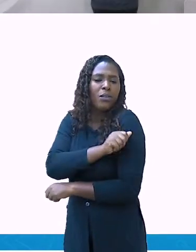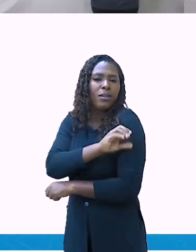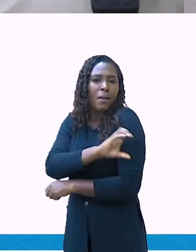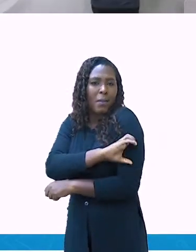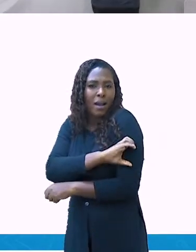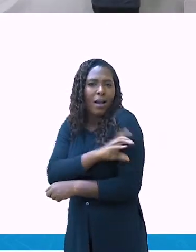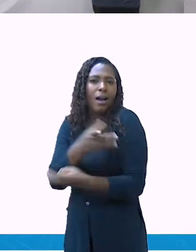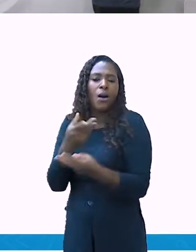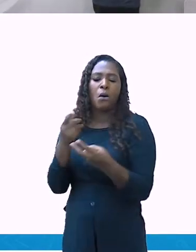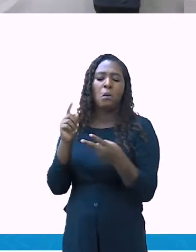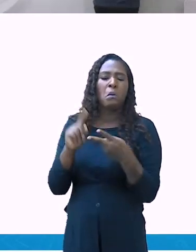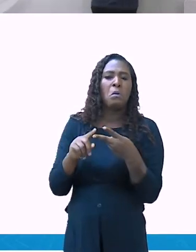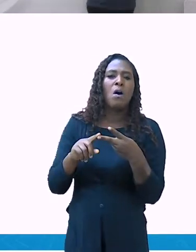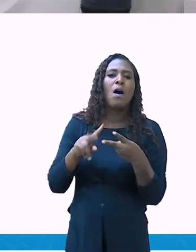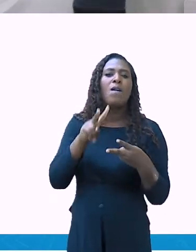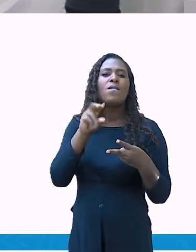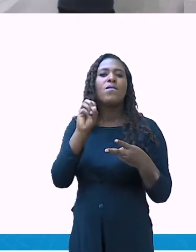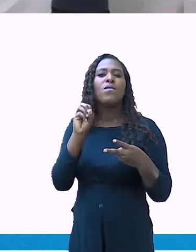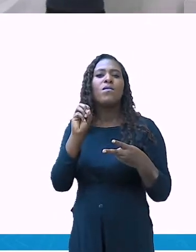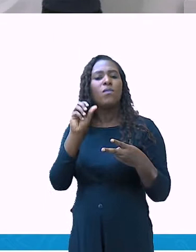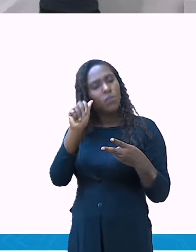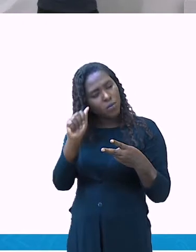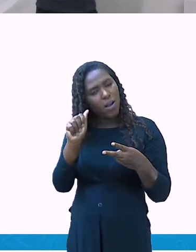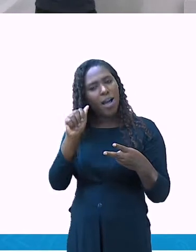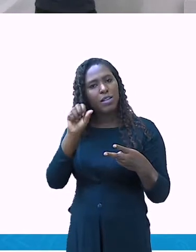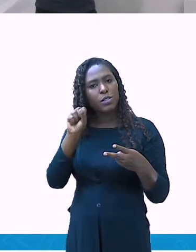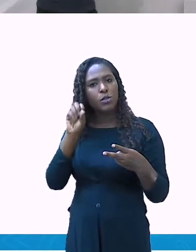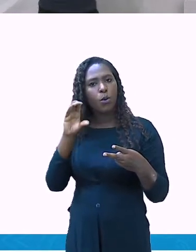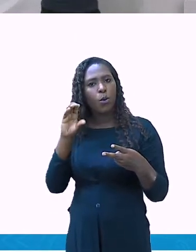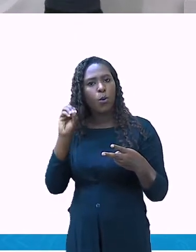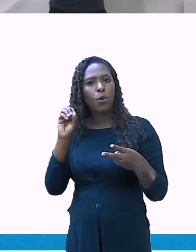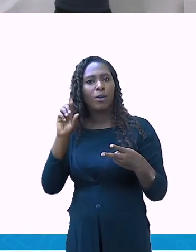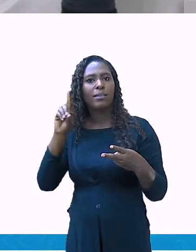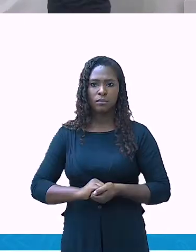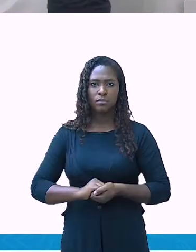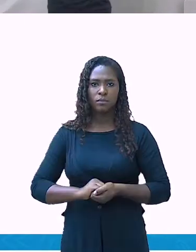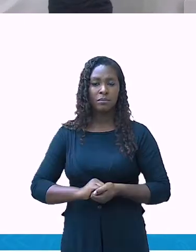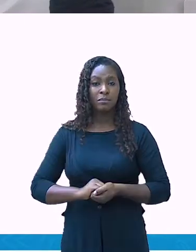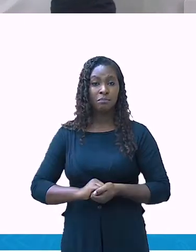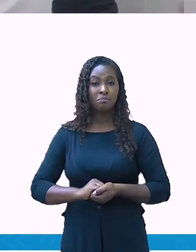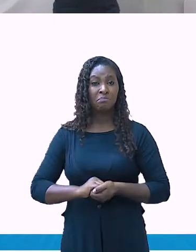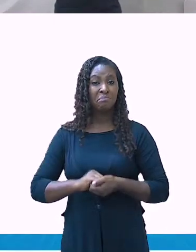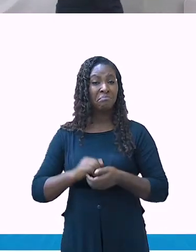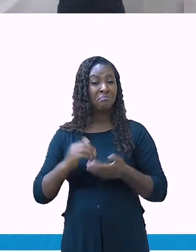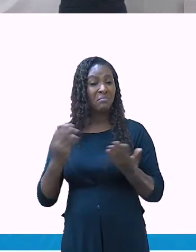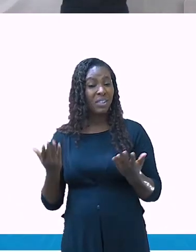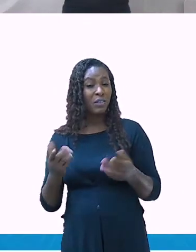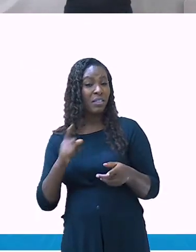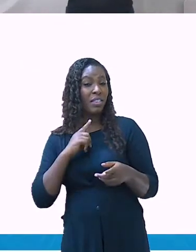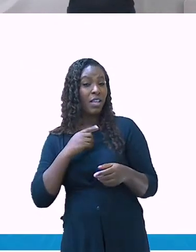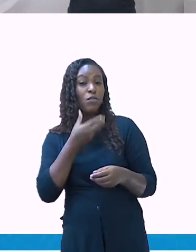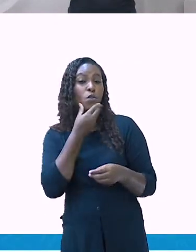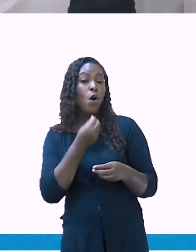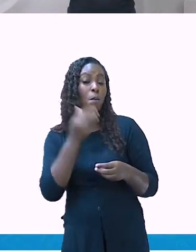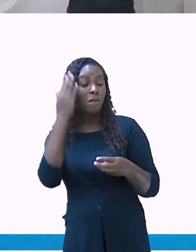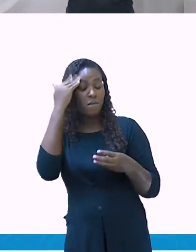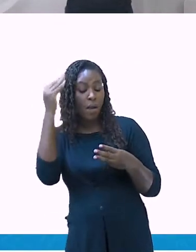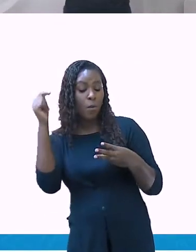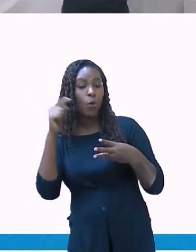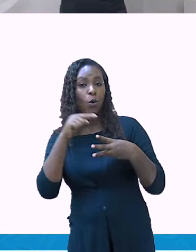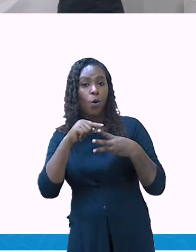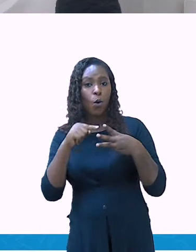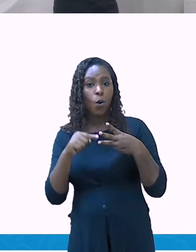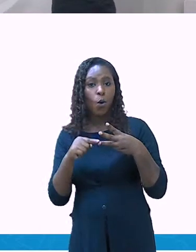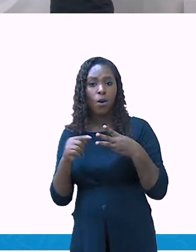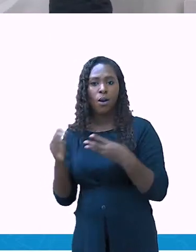também rotas de navegadores espanhóis, como Cristóvão Colombo, Fernão de Magalhães